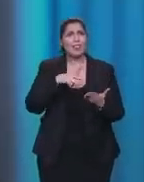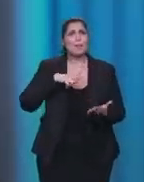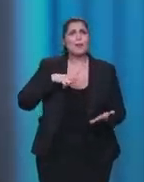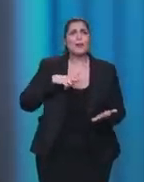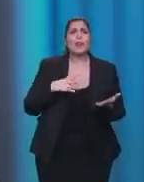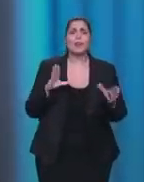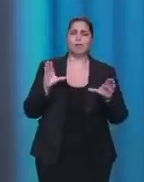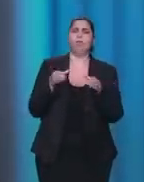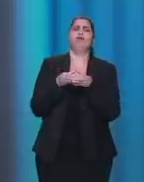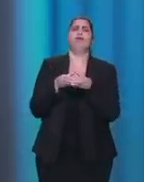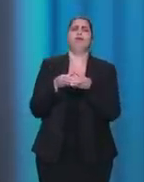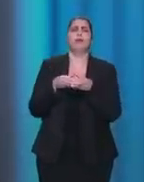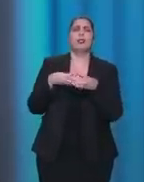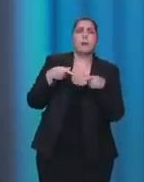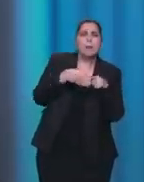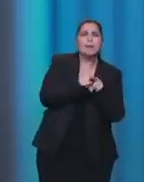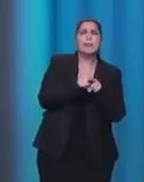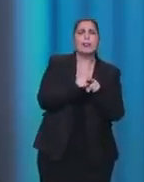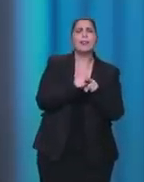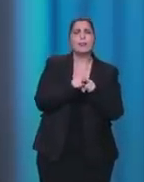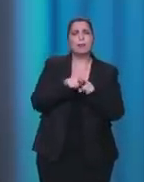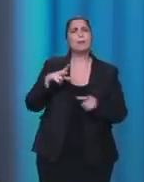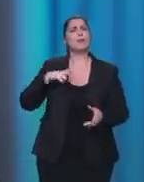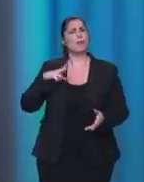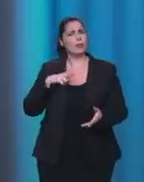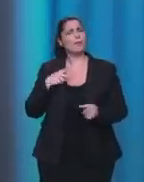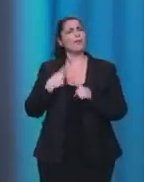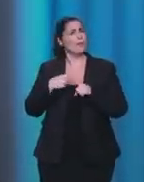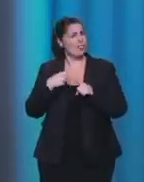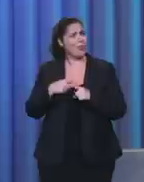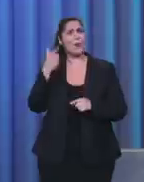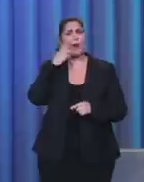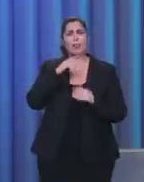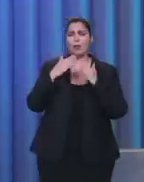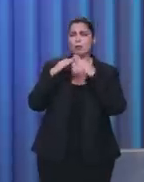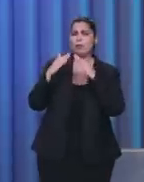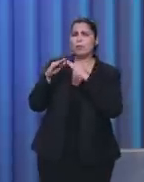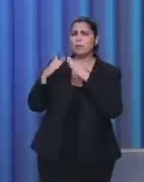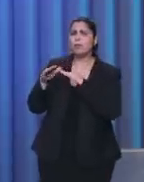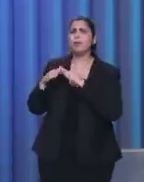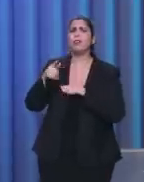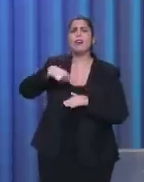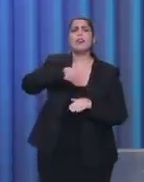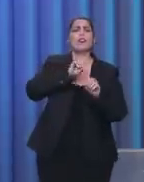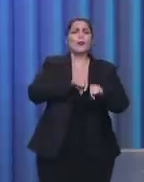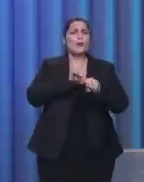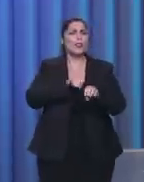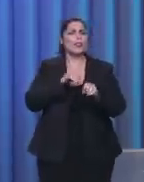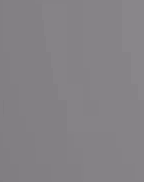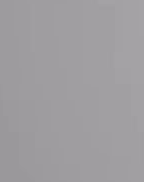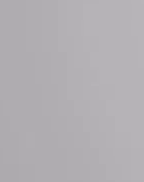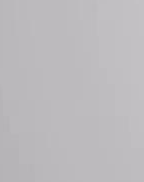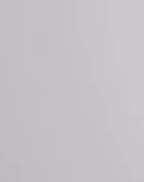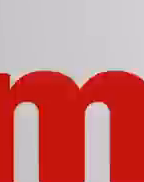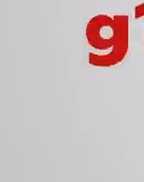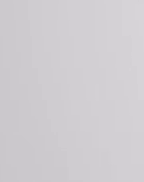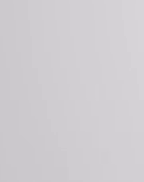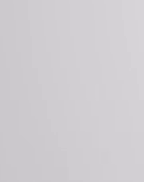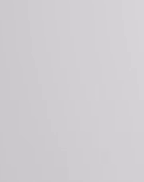particulares conosco para que elas supram de forma muito eficiente e rápida esse déficit. Tempo esgotado,